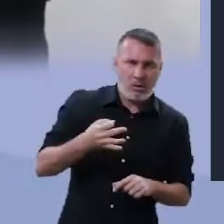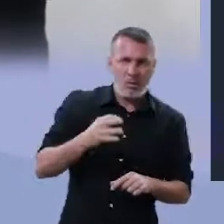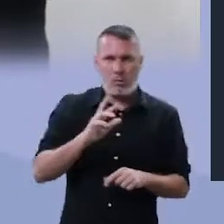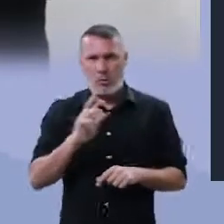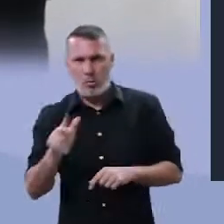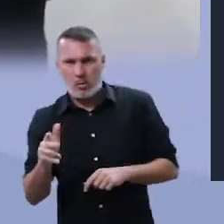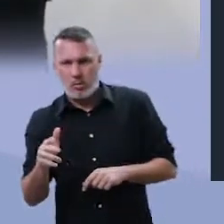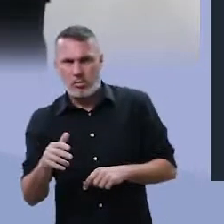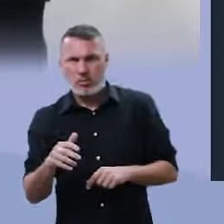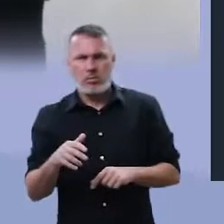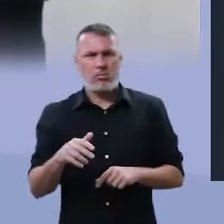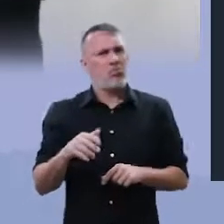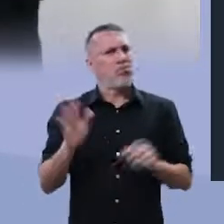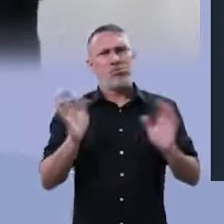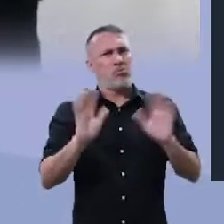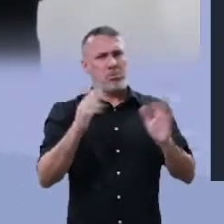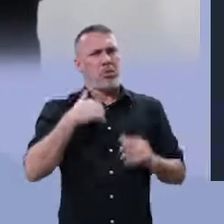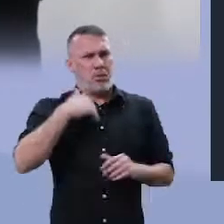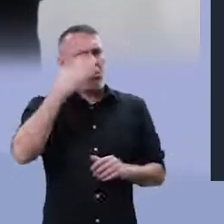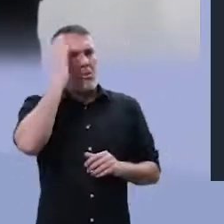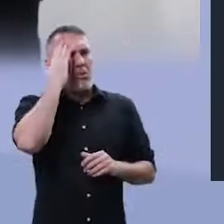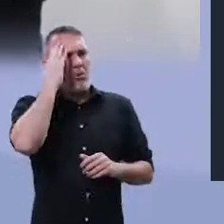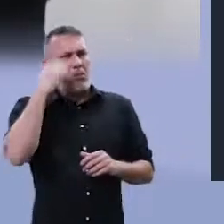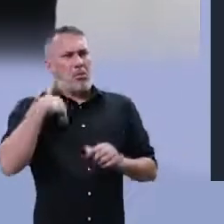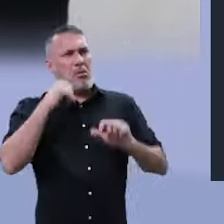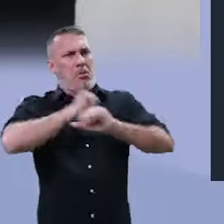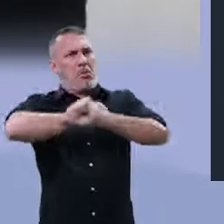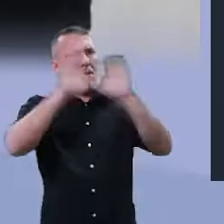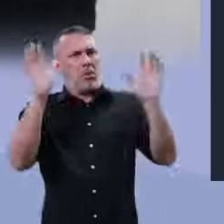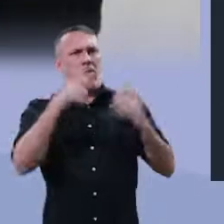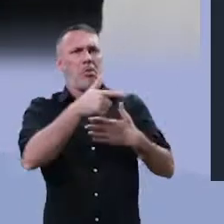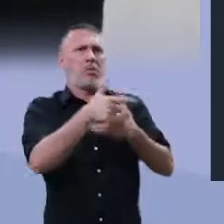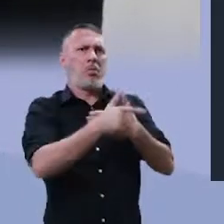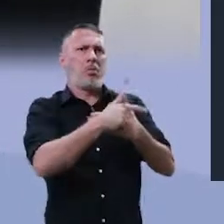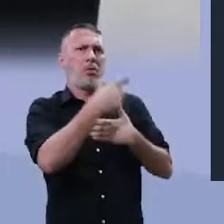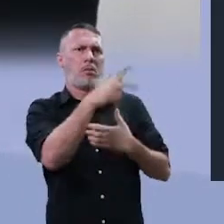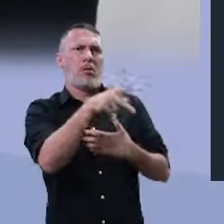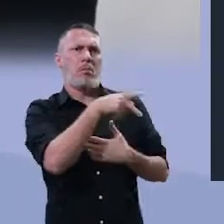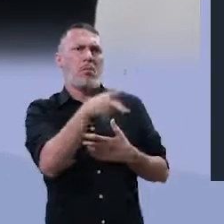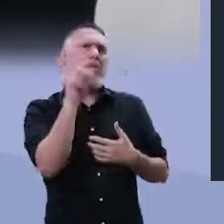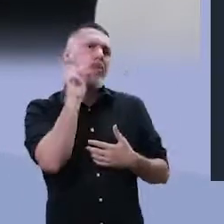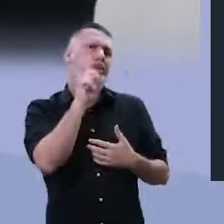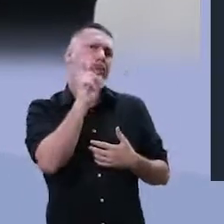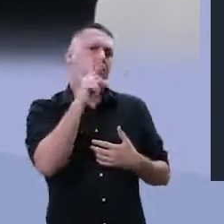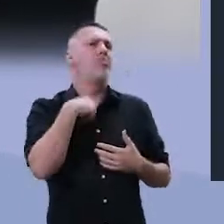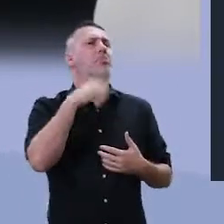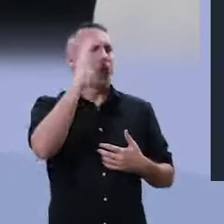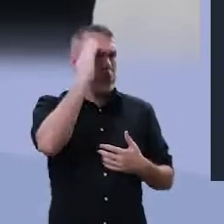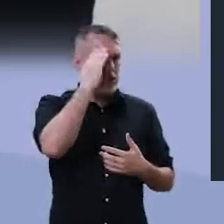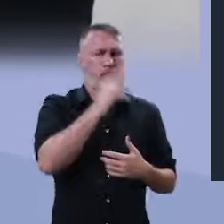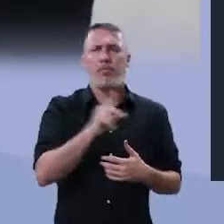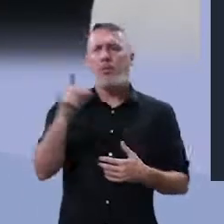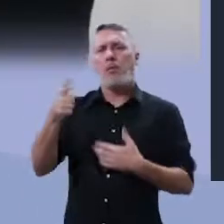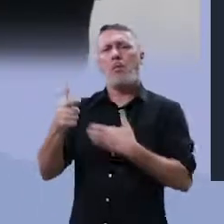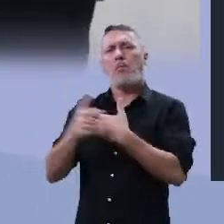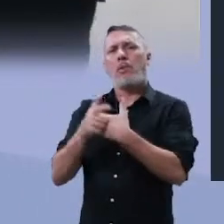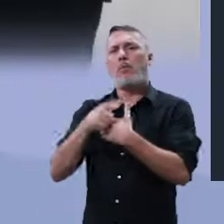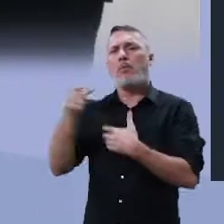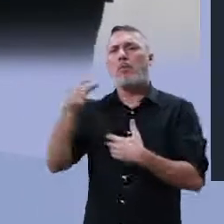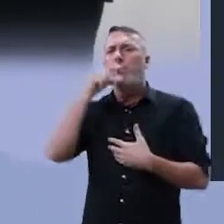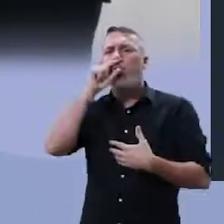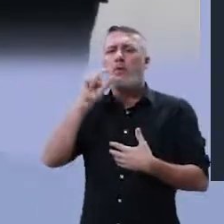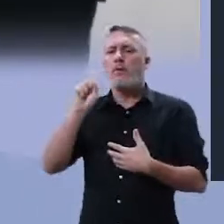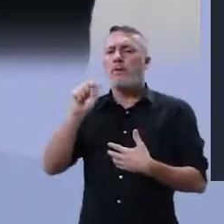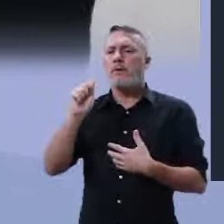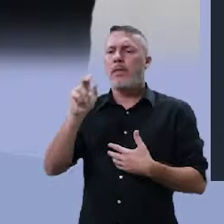Aí você vai dizer, não, Jim, eu compreendi o que você falou. Eu compreendi o papel do Bush como presidente dos Estados Unidos e o